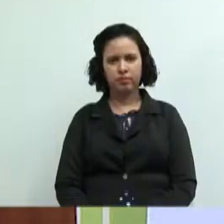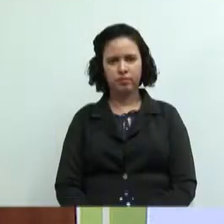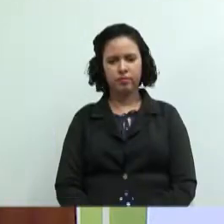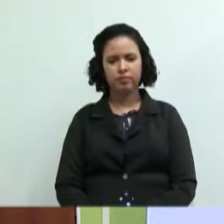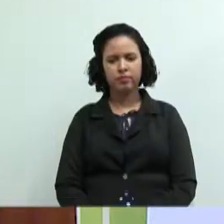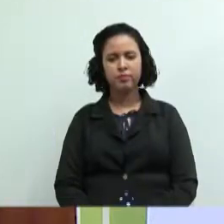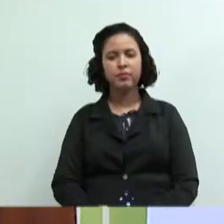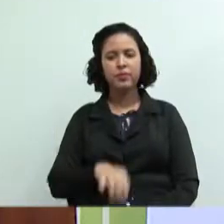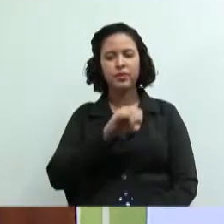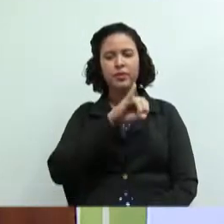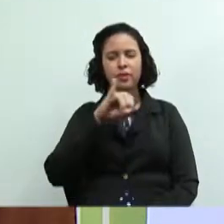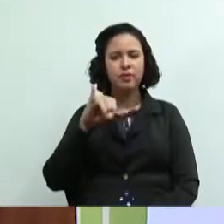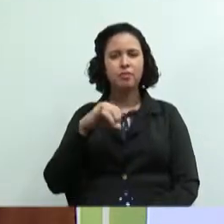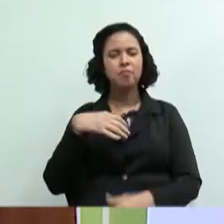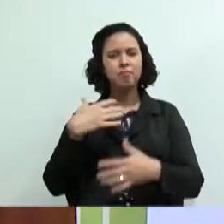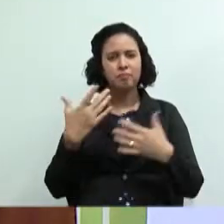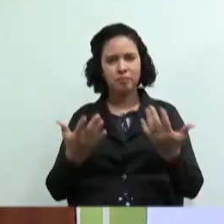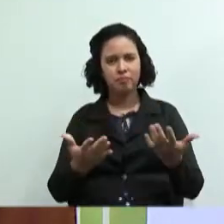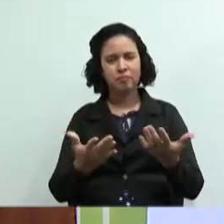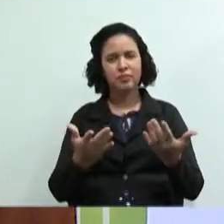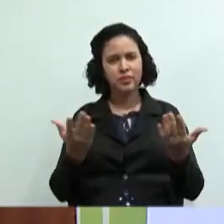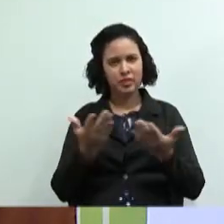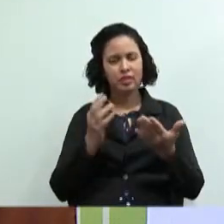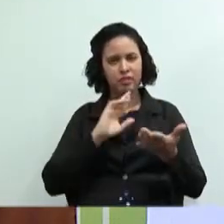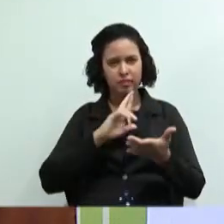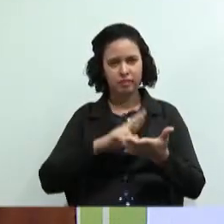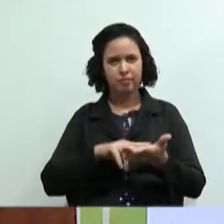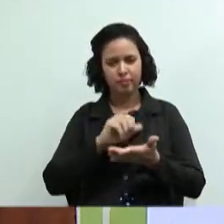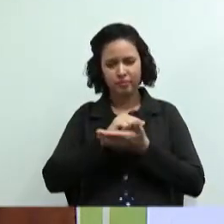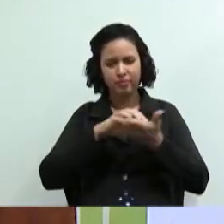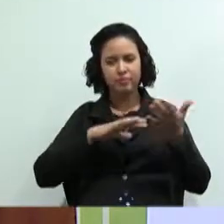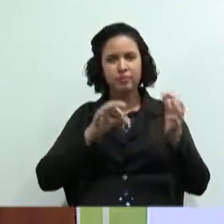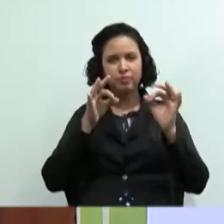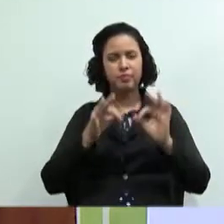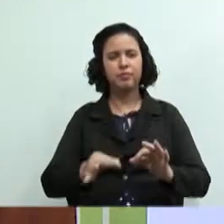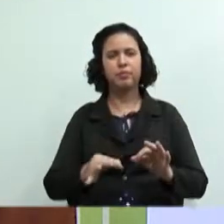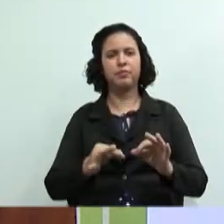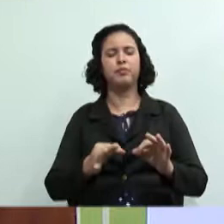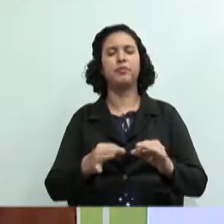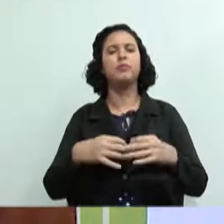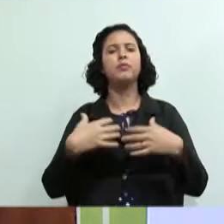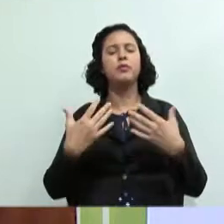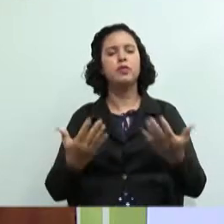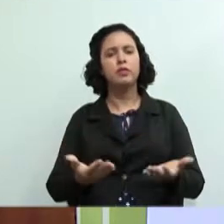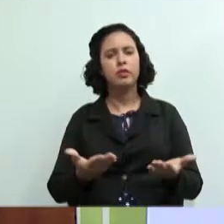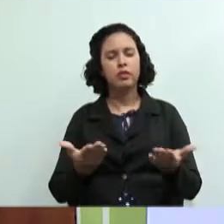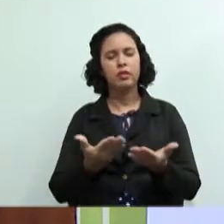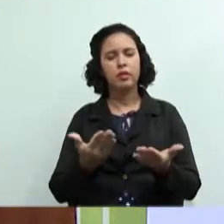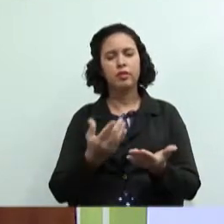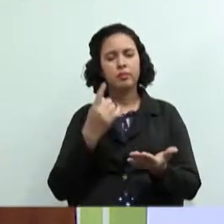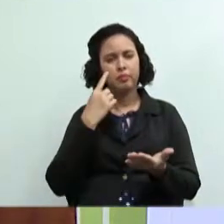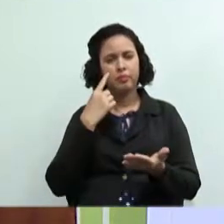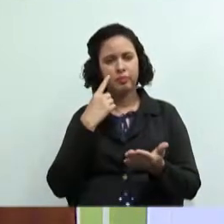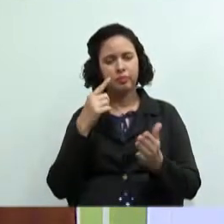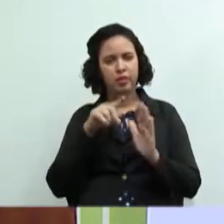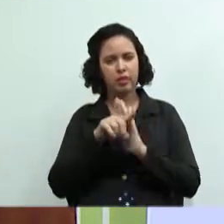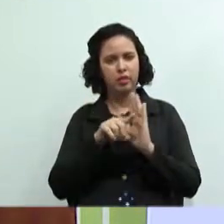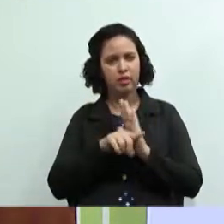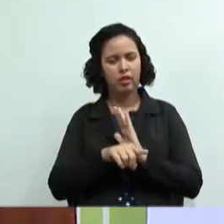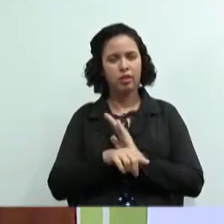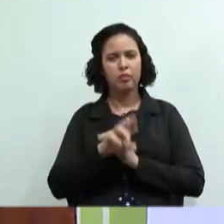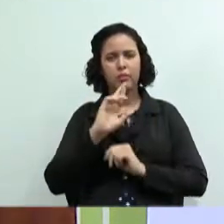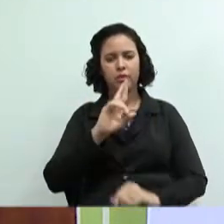oi como estamos fizeram os exercícios direitinho então vamos para a nossa correção